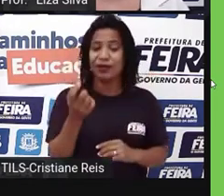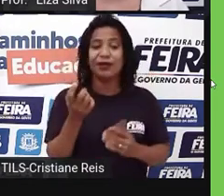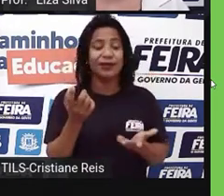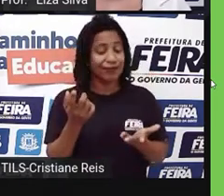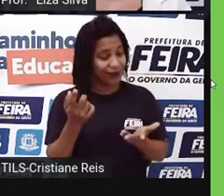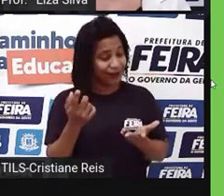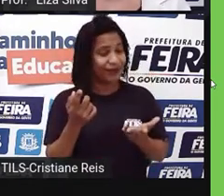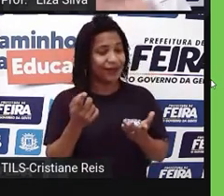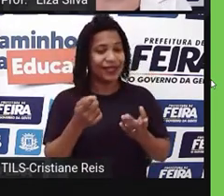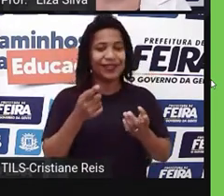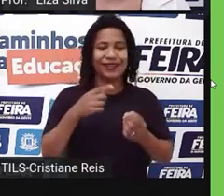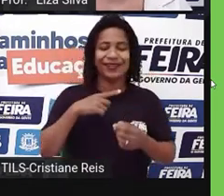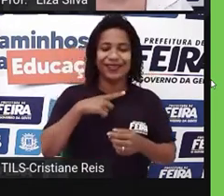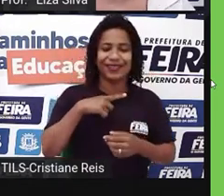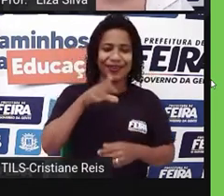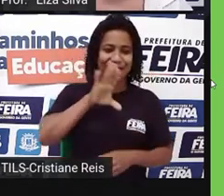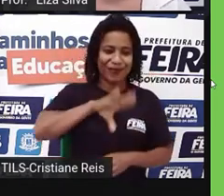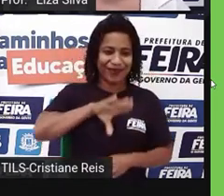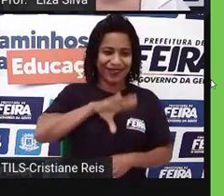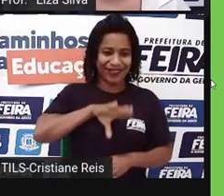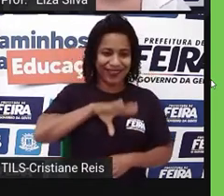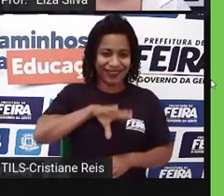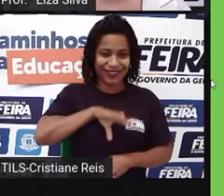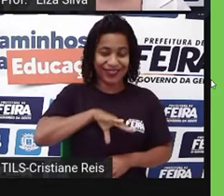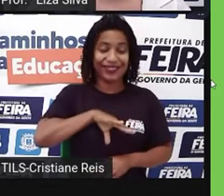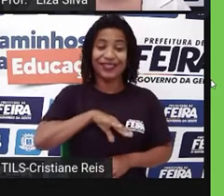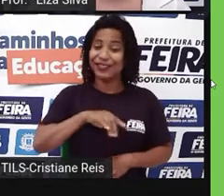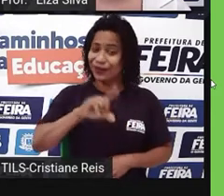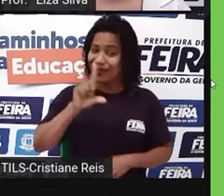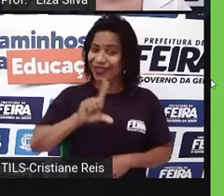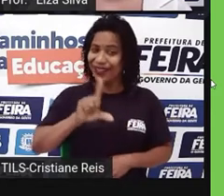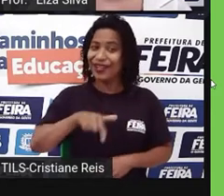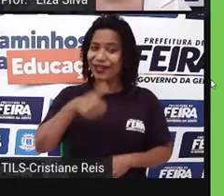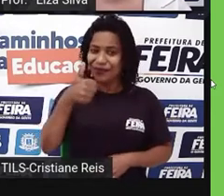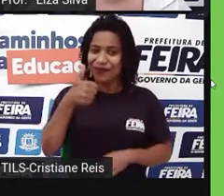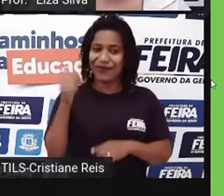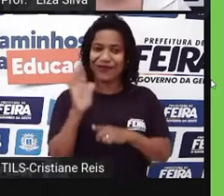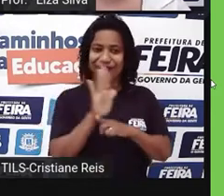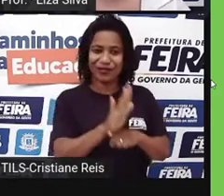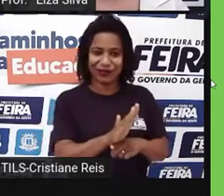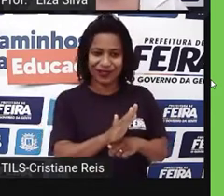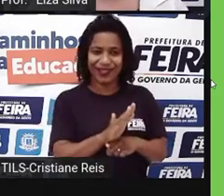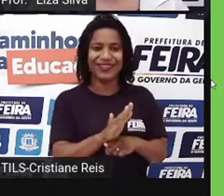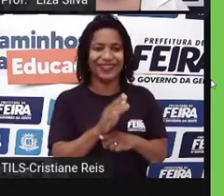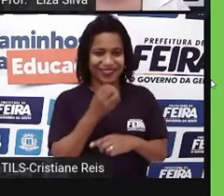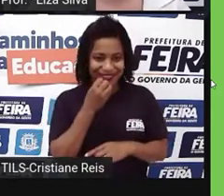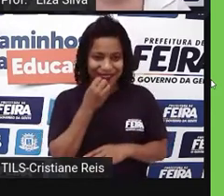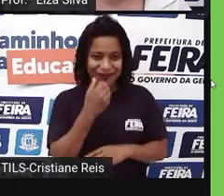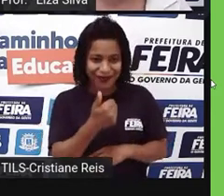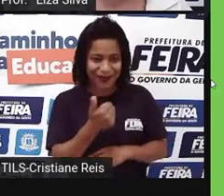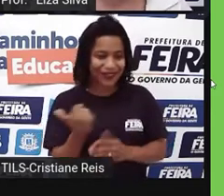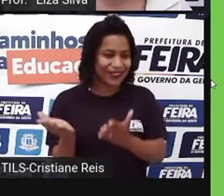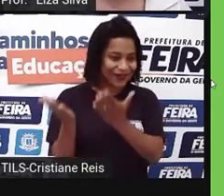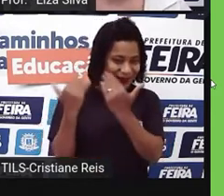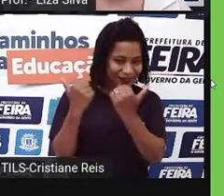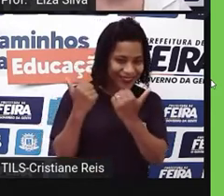português, também vão te ajudar. Ok, students? Let's go with me. Vamos comigo?